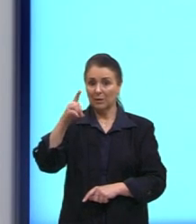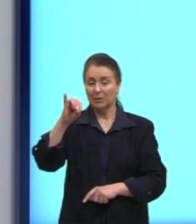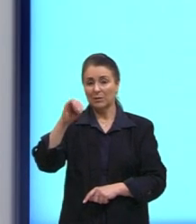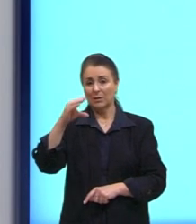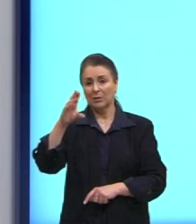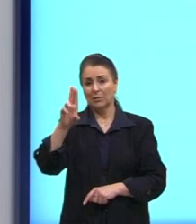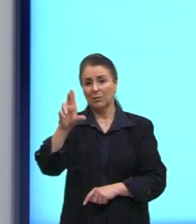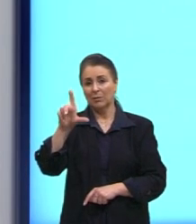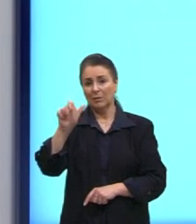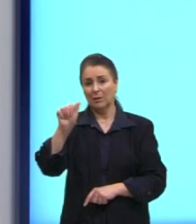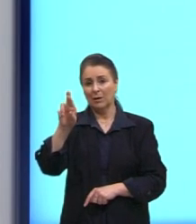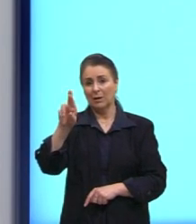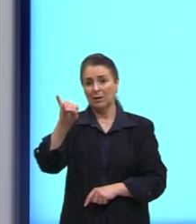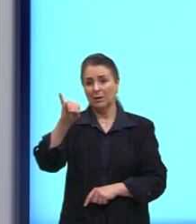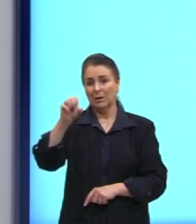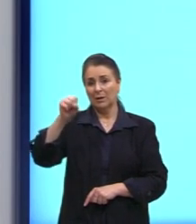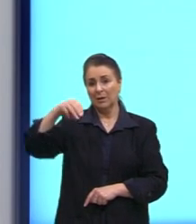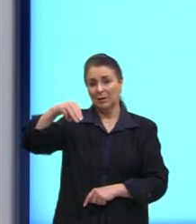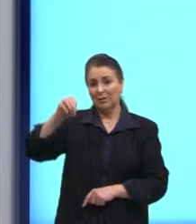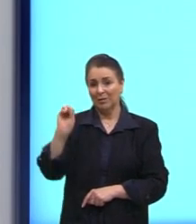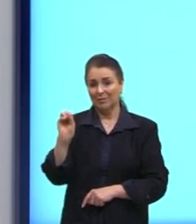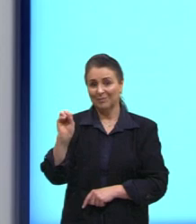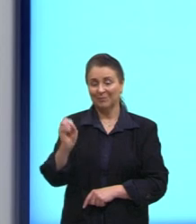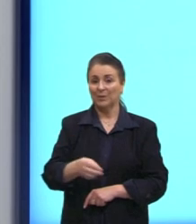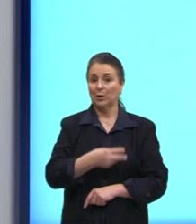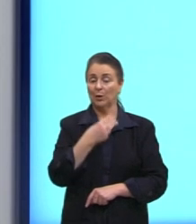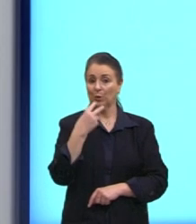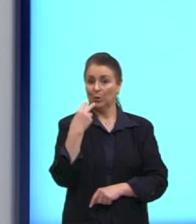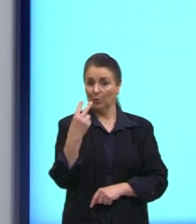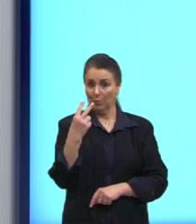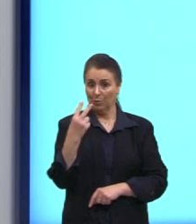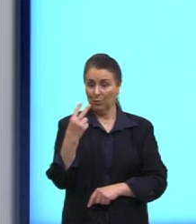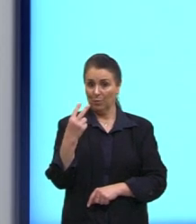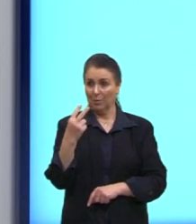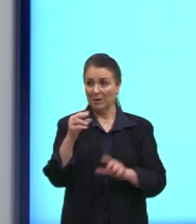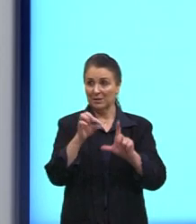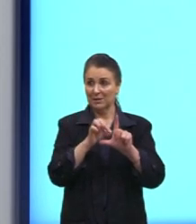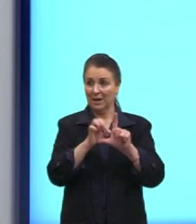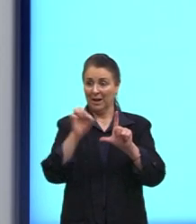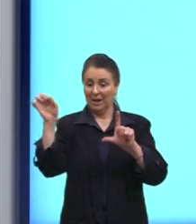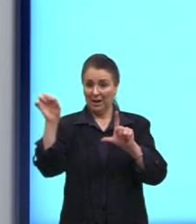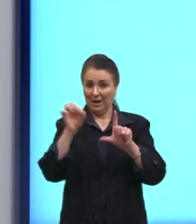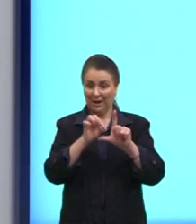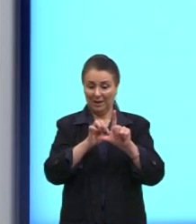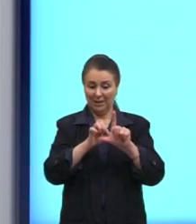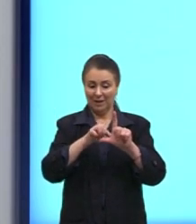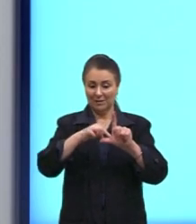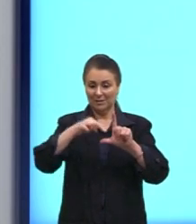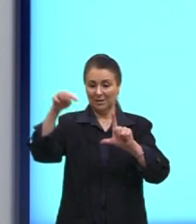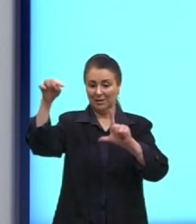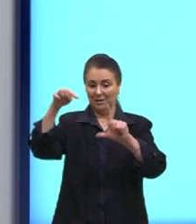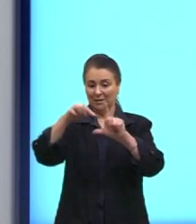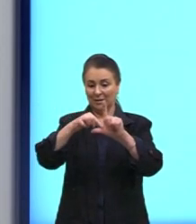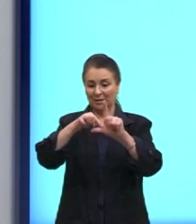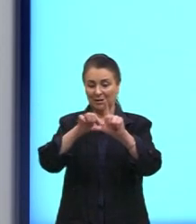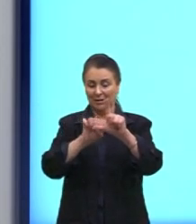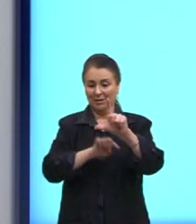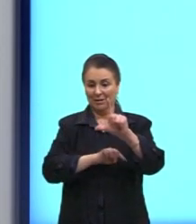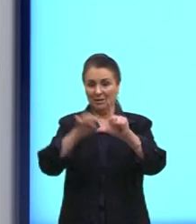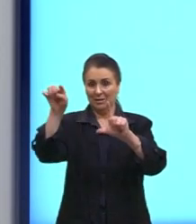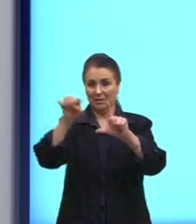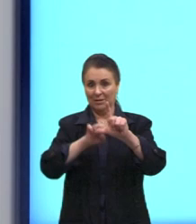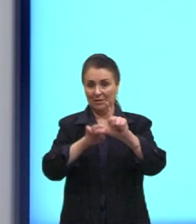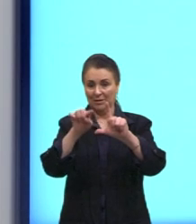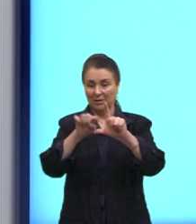O que que nós sabemos? Em duas retas perpendiculares, o coeficiente angular da primeira